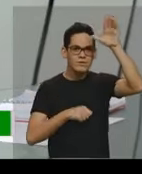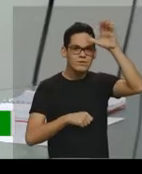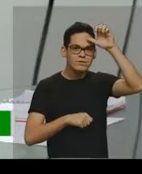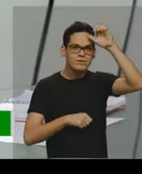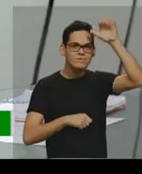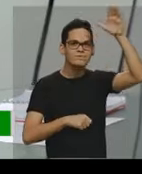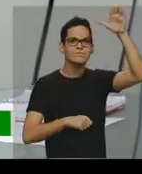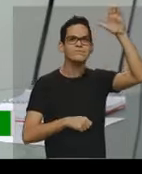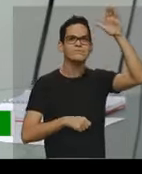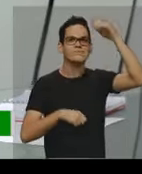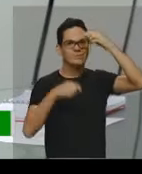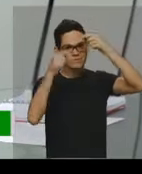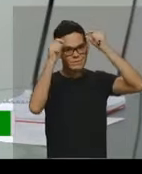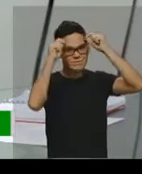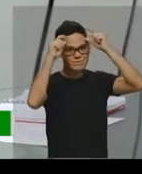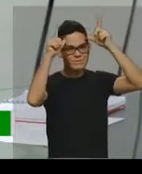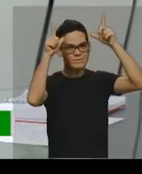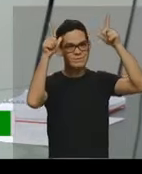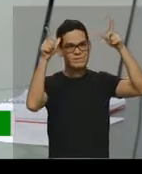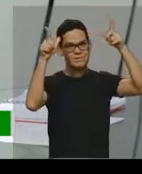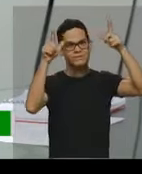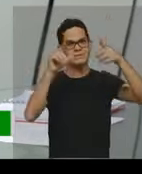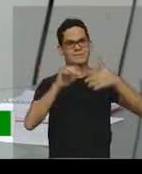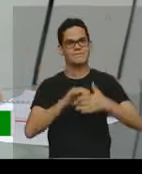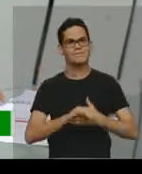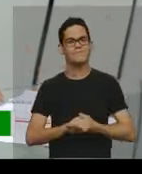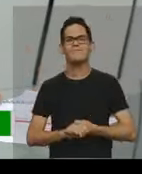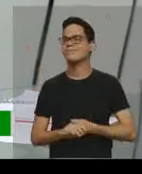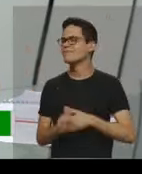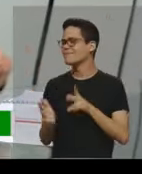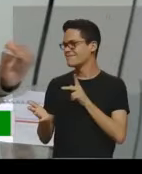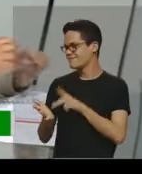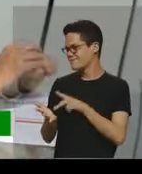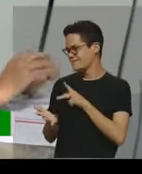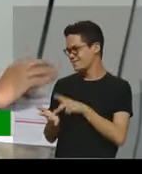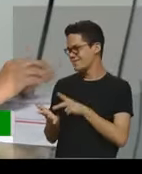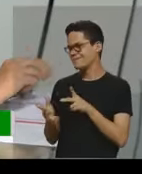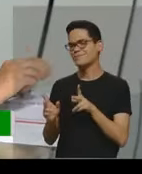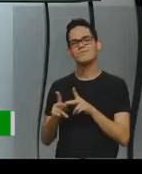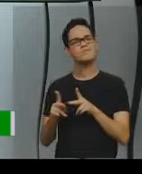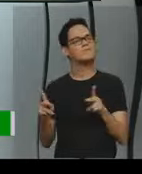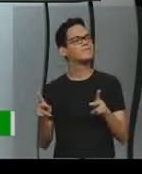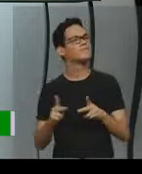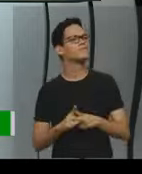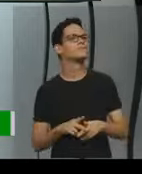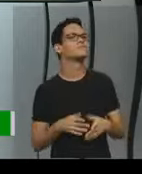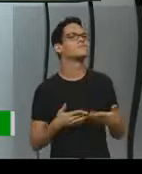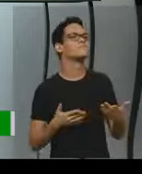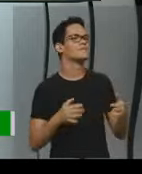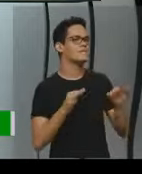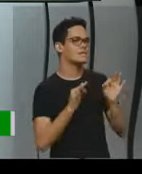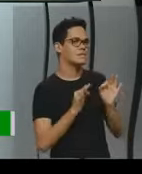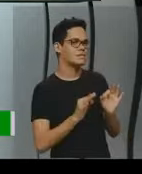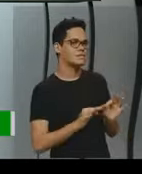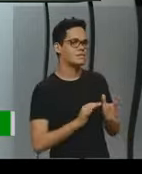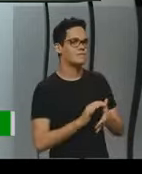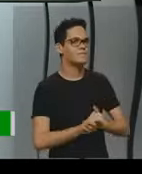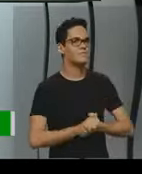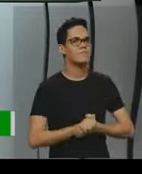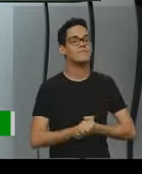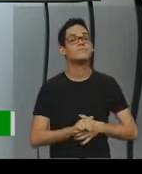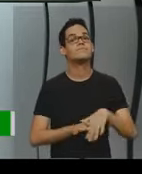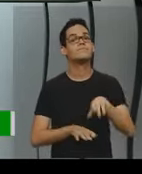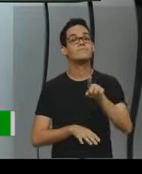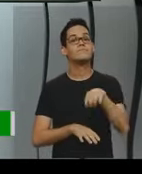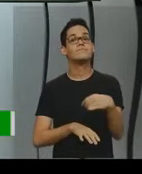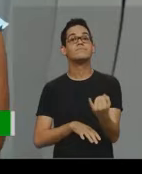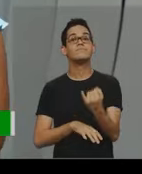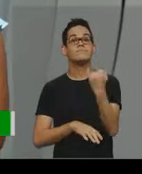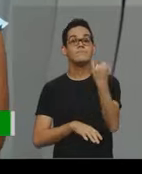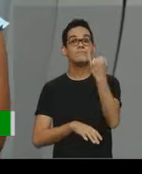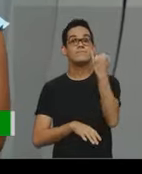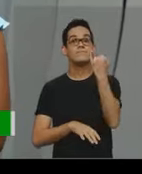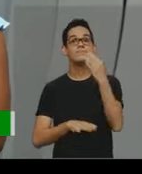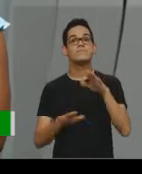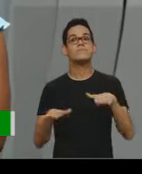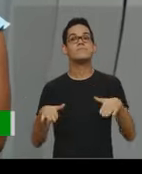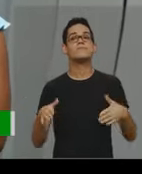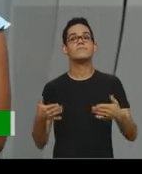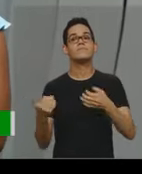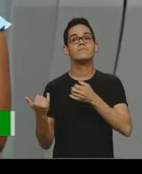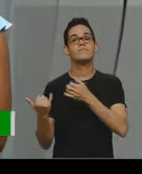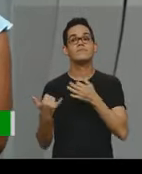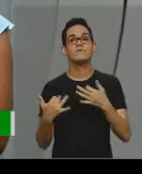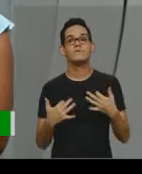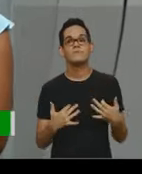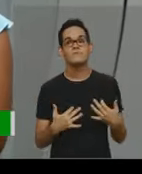bagagem de mundo, é o seu conhecimento prévio, né, professora? Com certeza, professora Rose, eu achei muito importante quando você